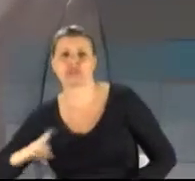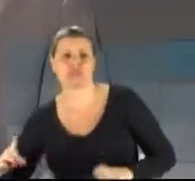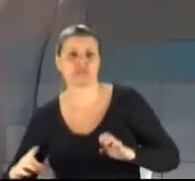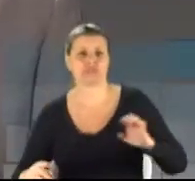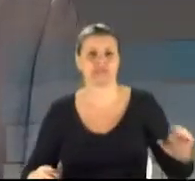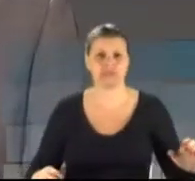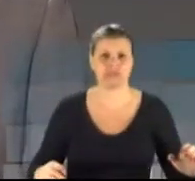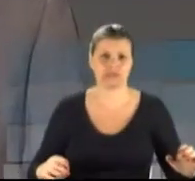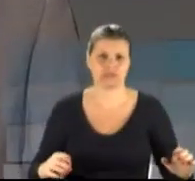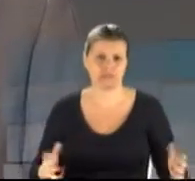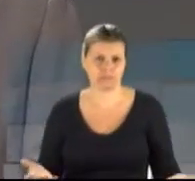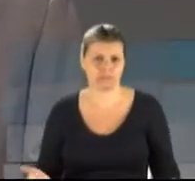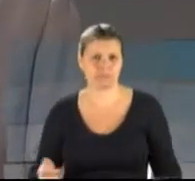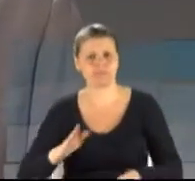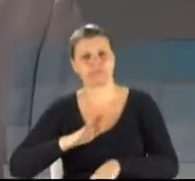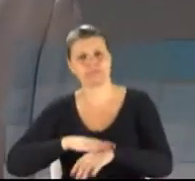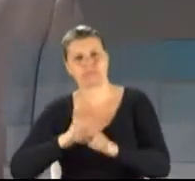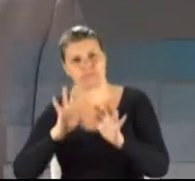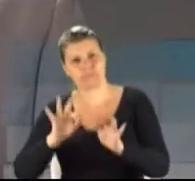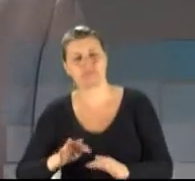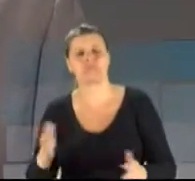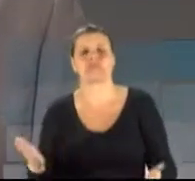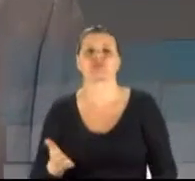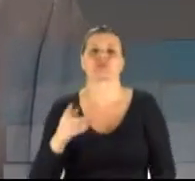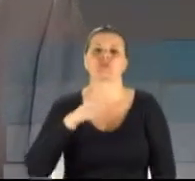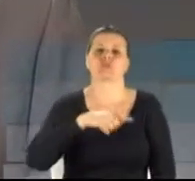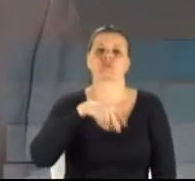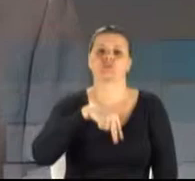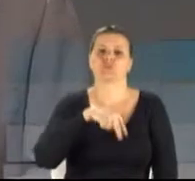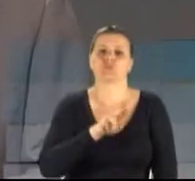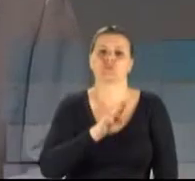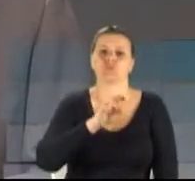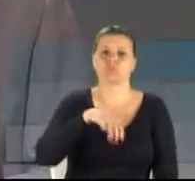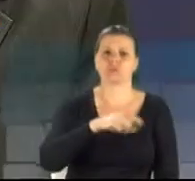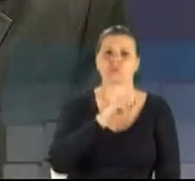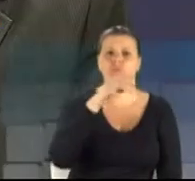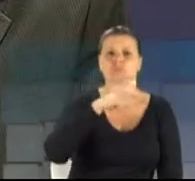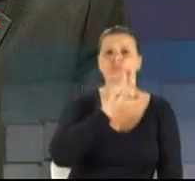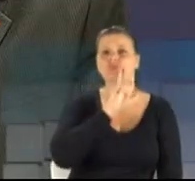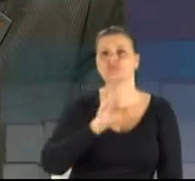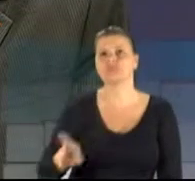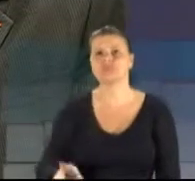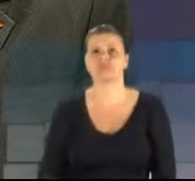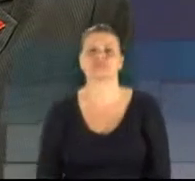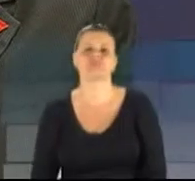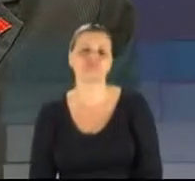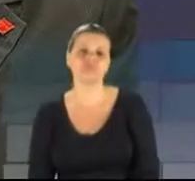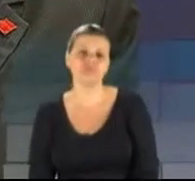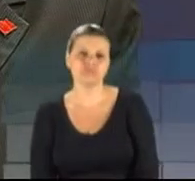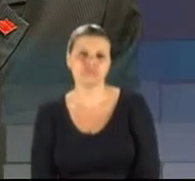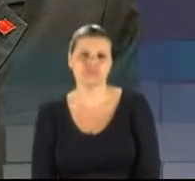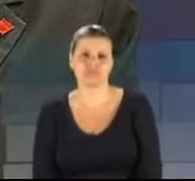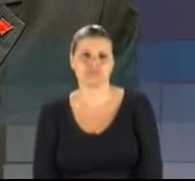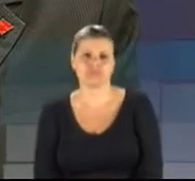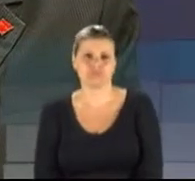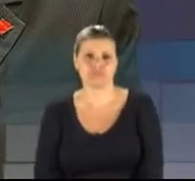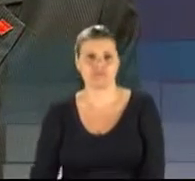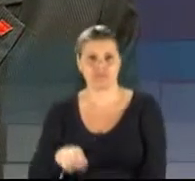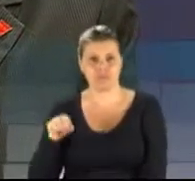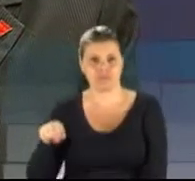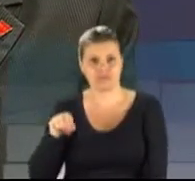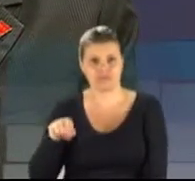Tempo esgotado o candidato Nubei Medeiros, tem um minuto para a réplica. Este campo não tem partido.